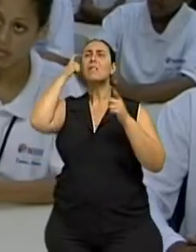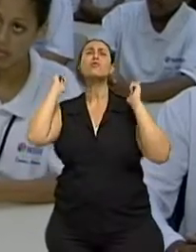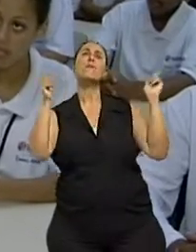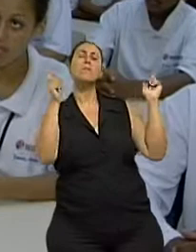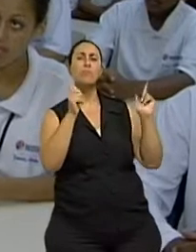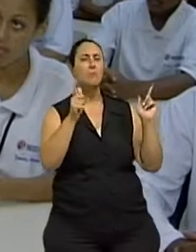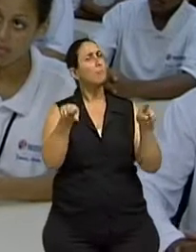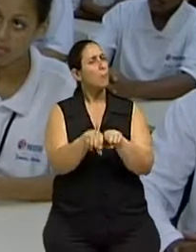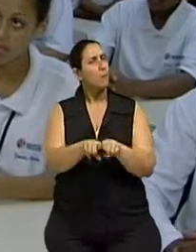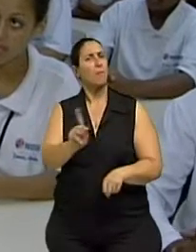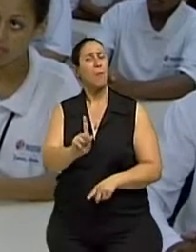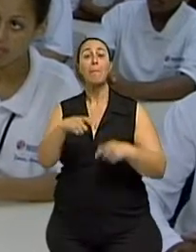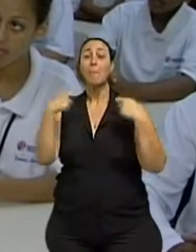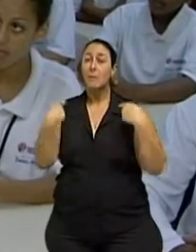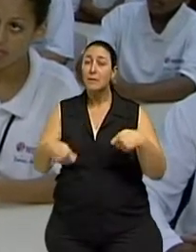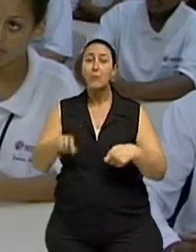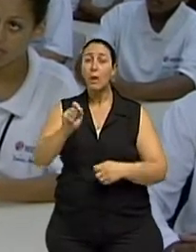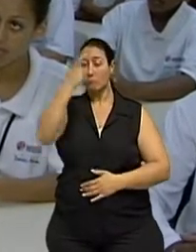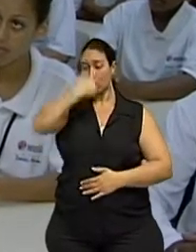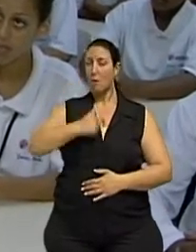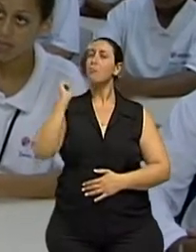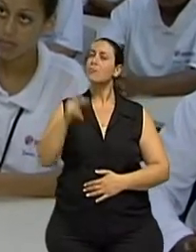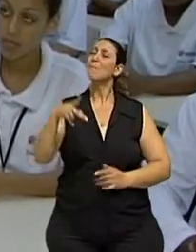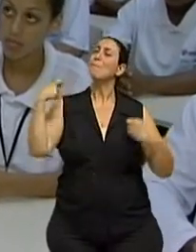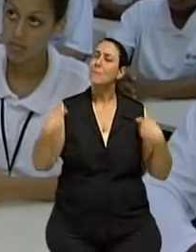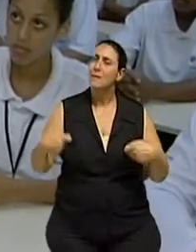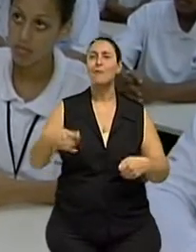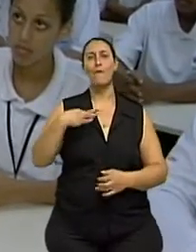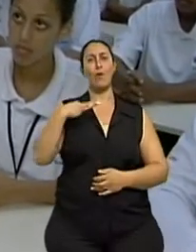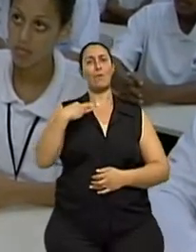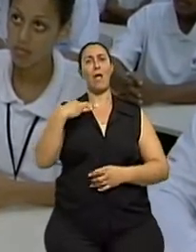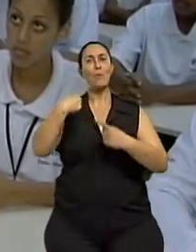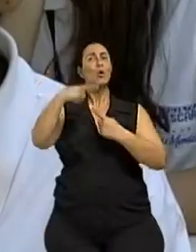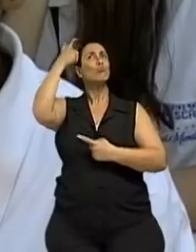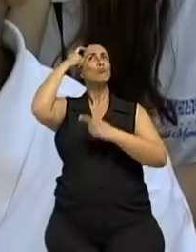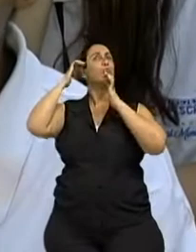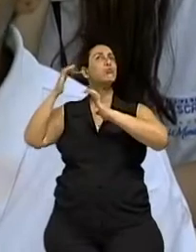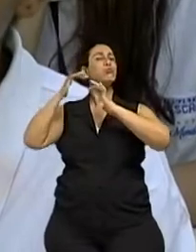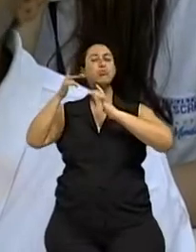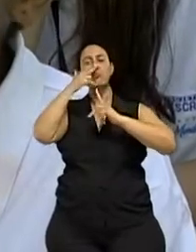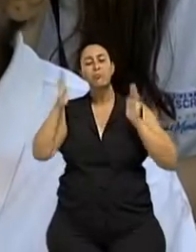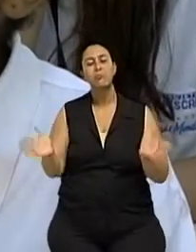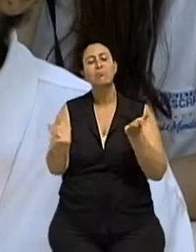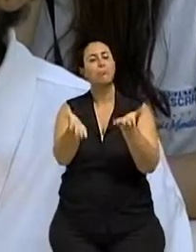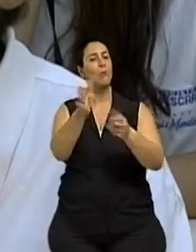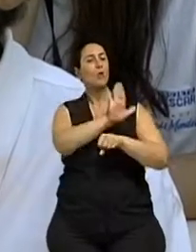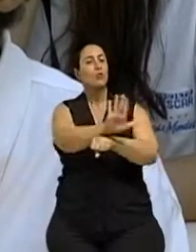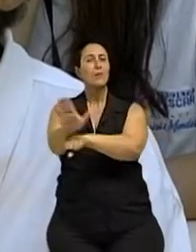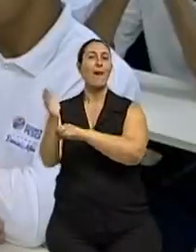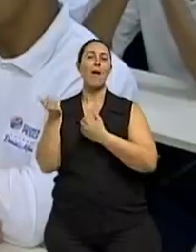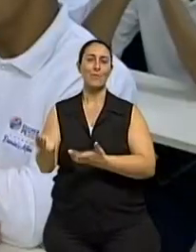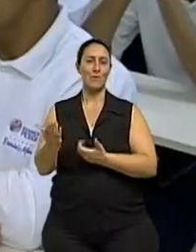Comenta que os aposentados deveriam ser voluntários e dedicar uma parte do seu tempo em auxiliar para a vida os